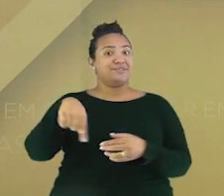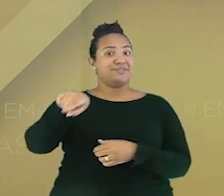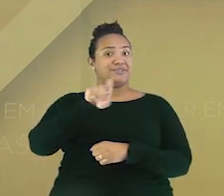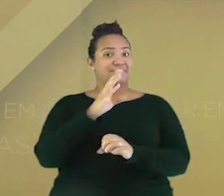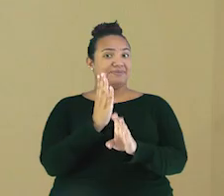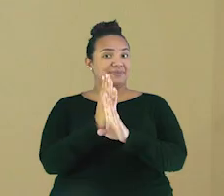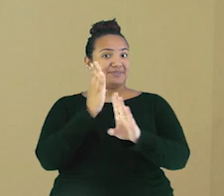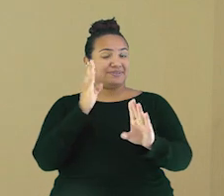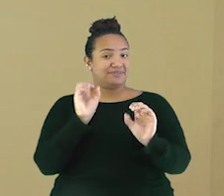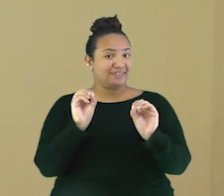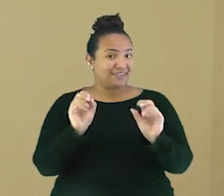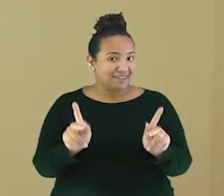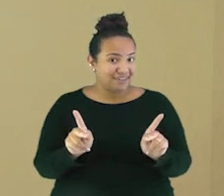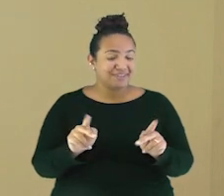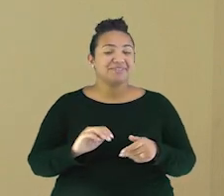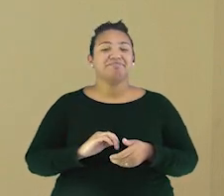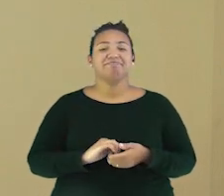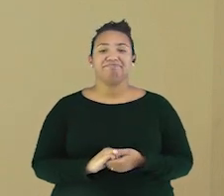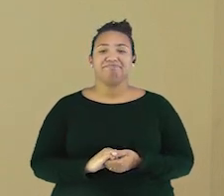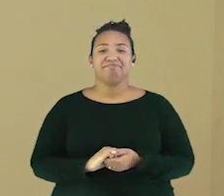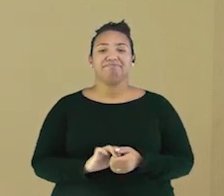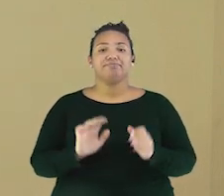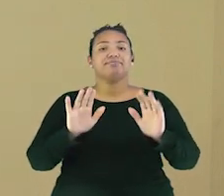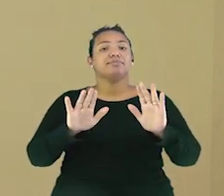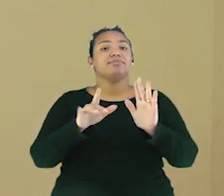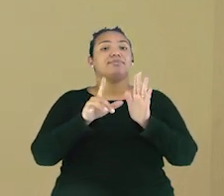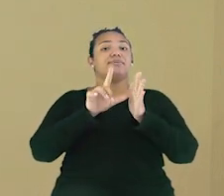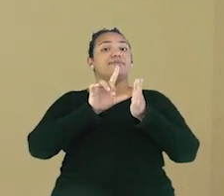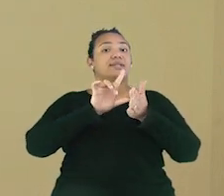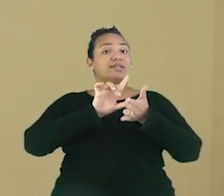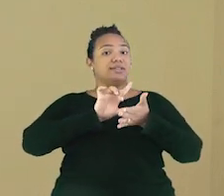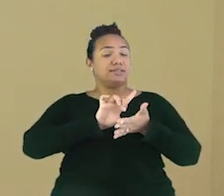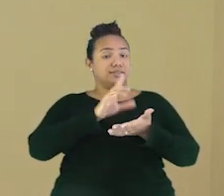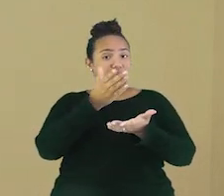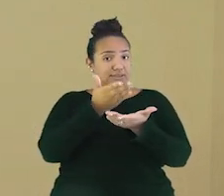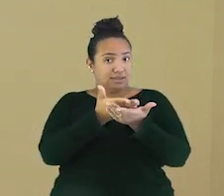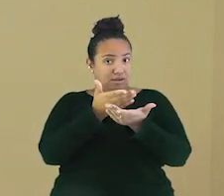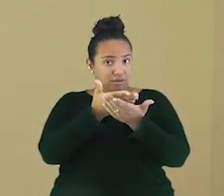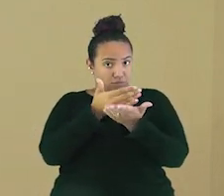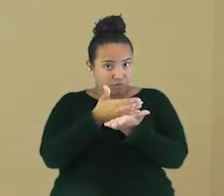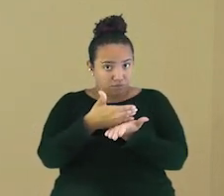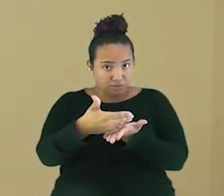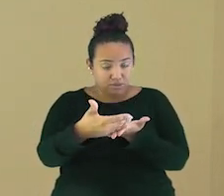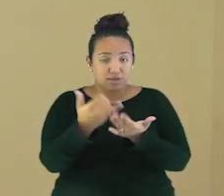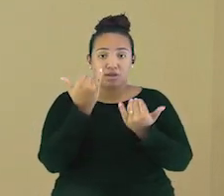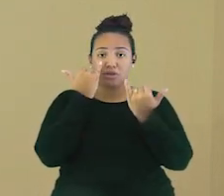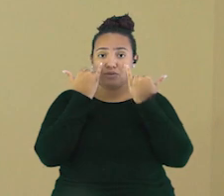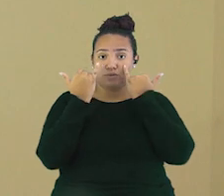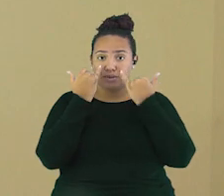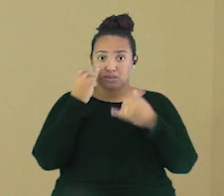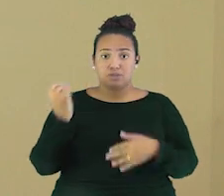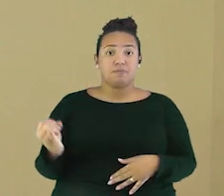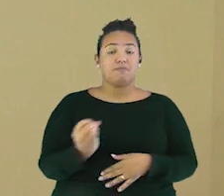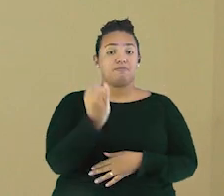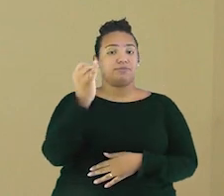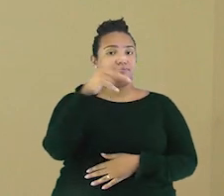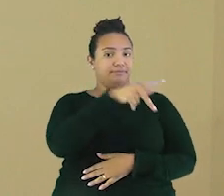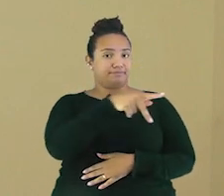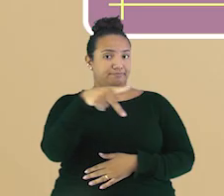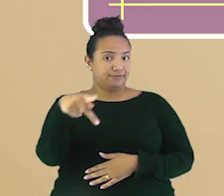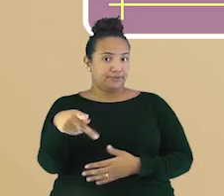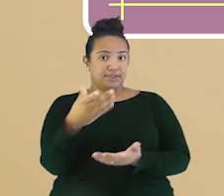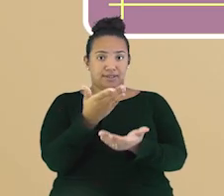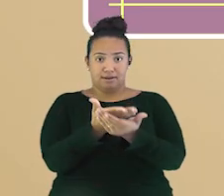Combinado? Antes de iniciarmos nossa aula, aqui vão algumas informações importantes para os professores e professoras que nos